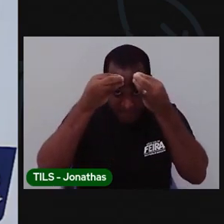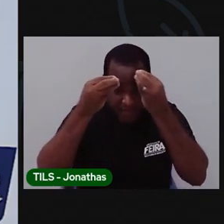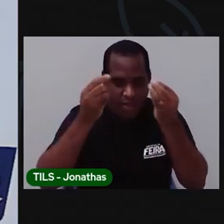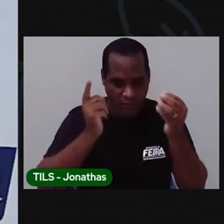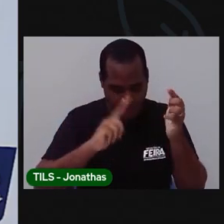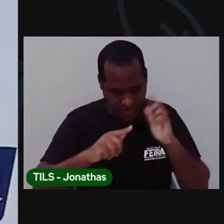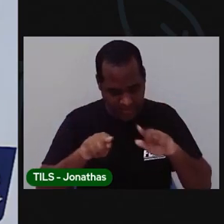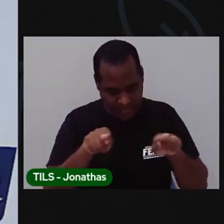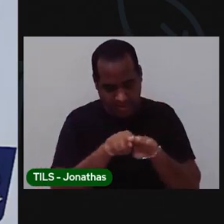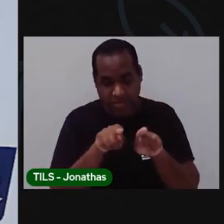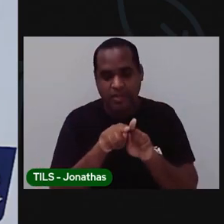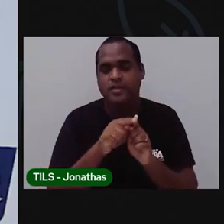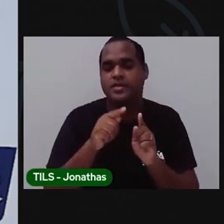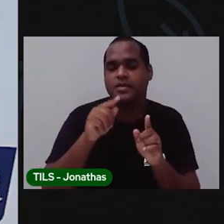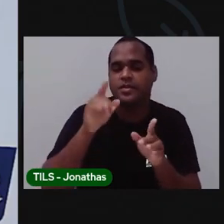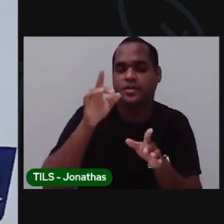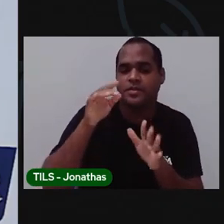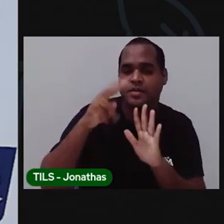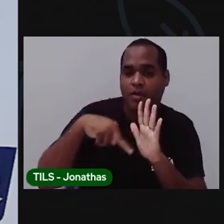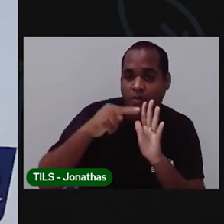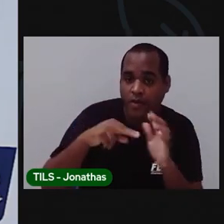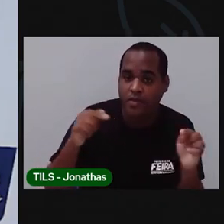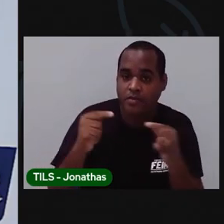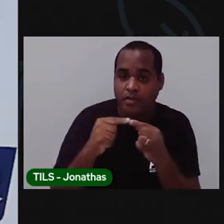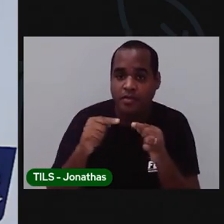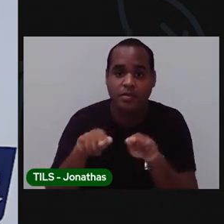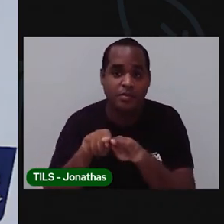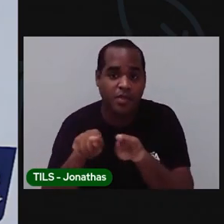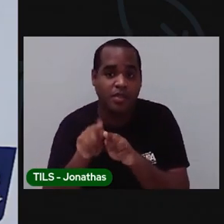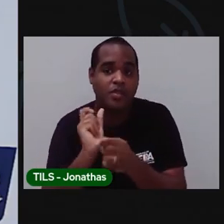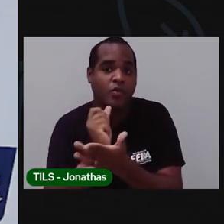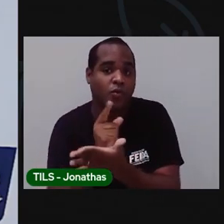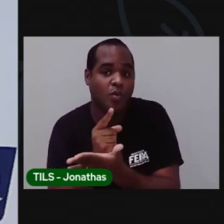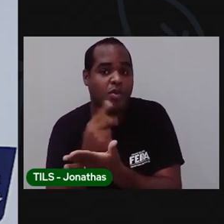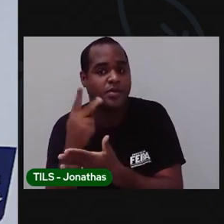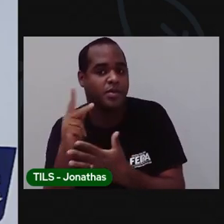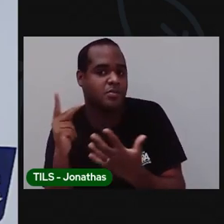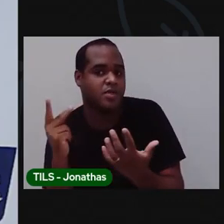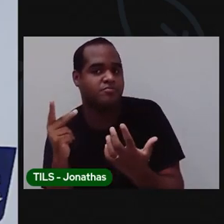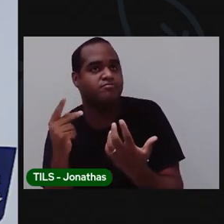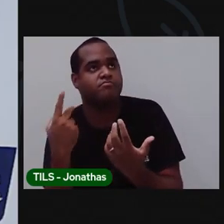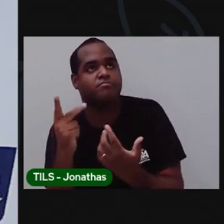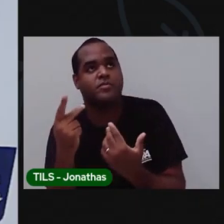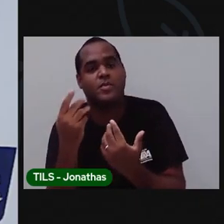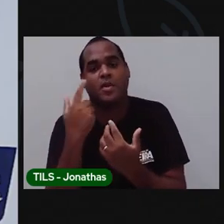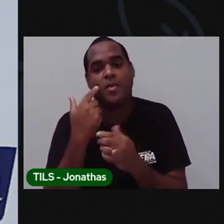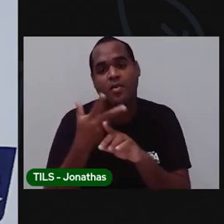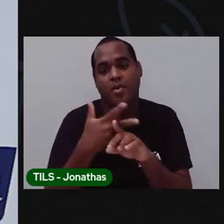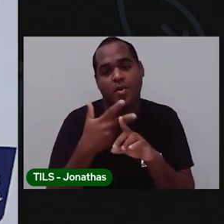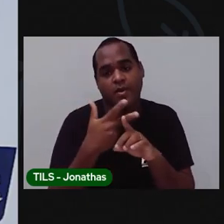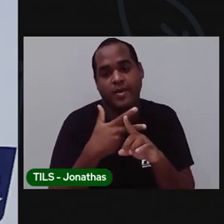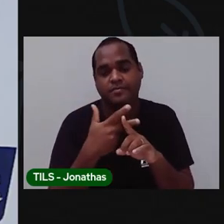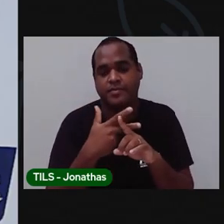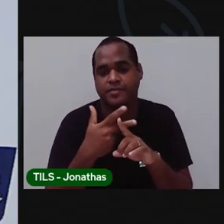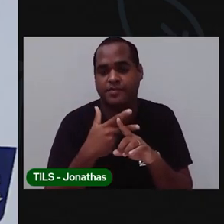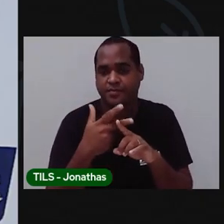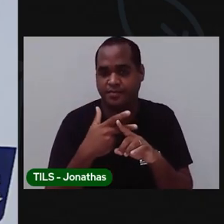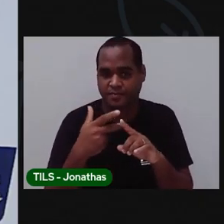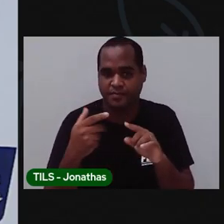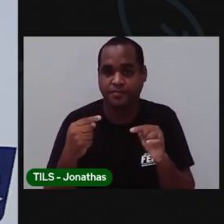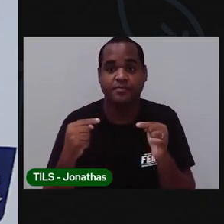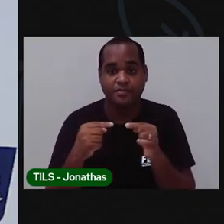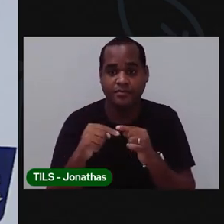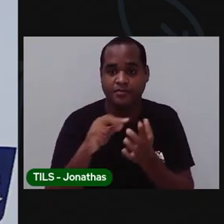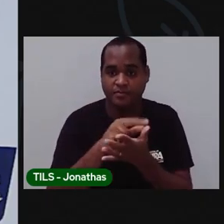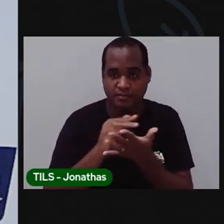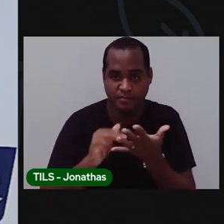os itens nela. E também na hora da compra e da busca. Principalmente porque todas